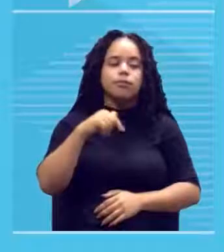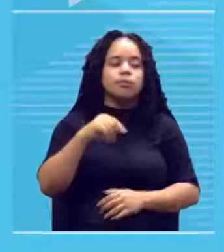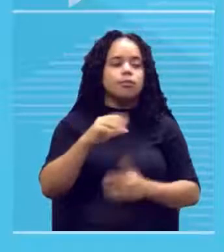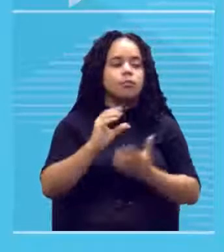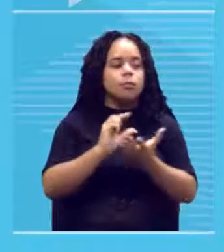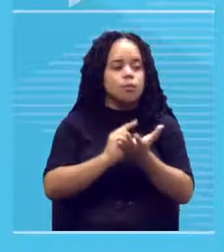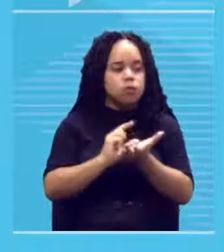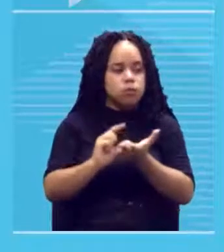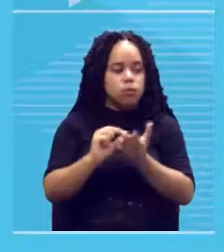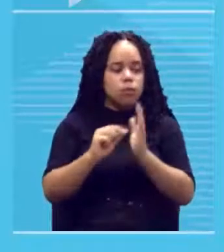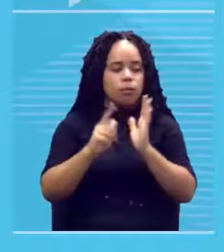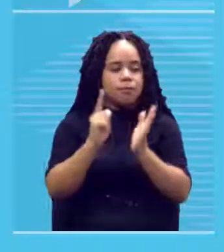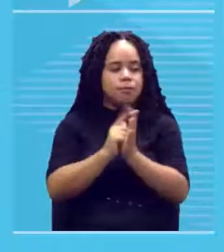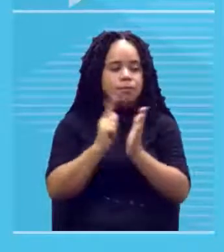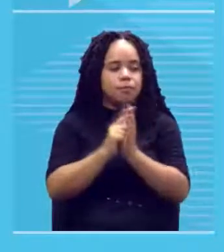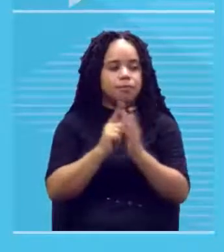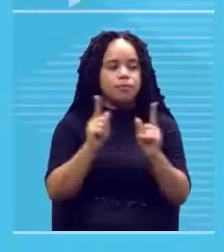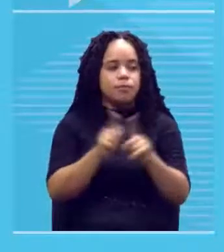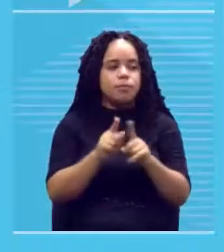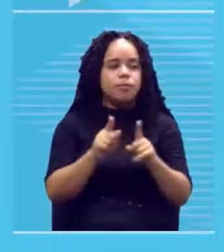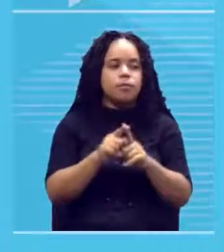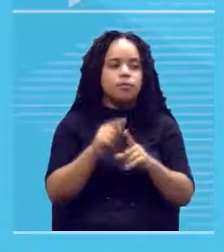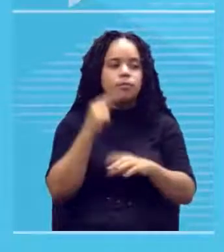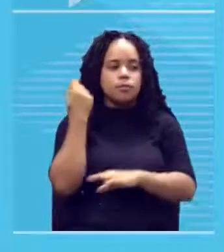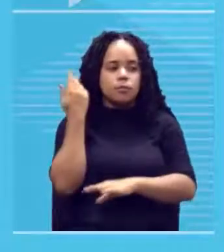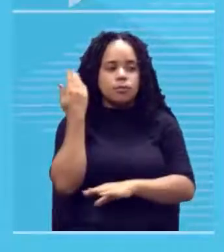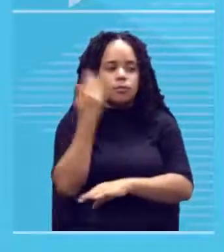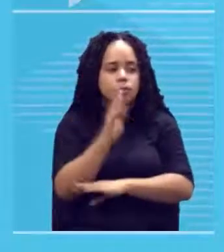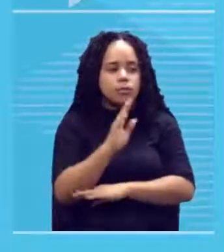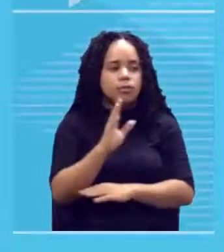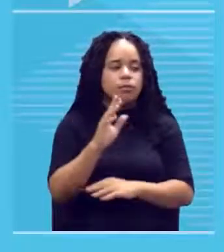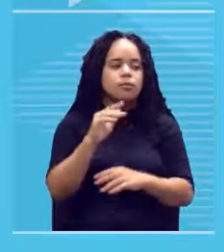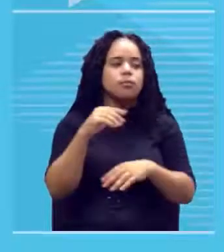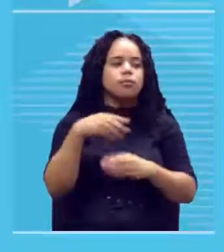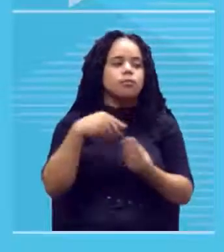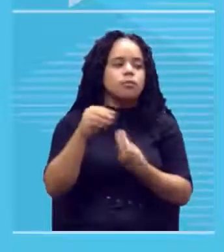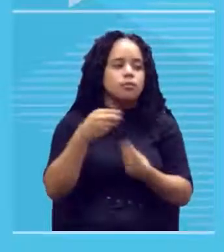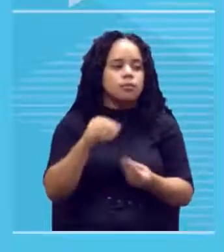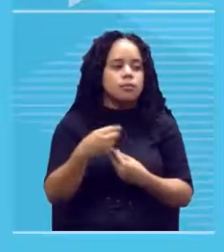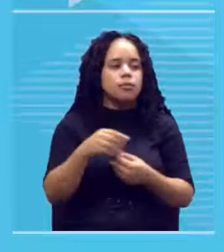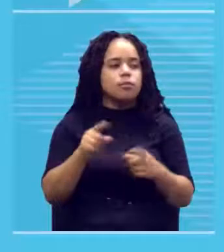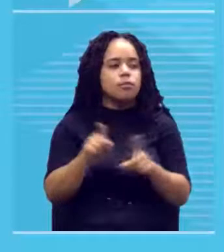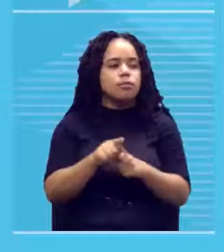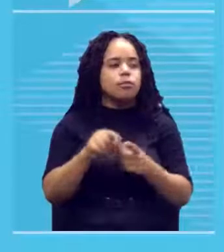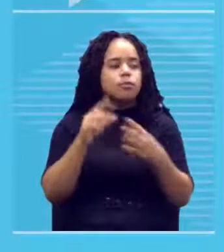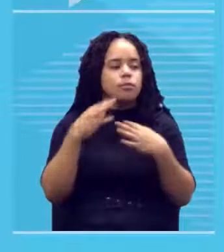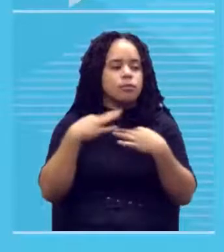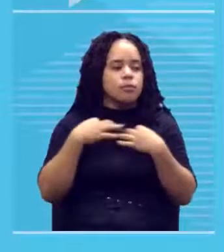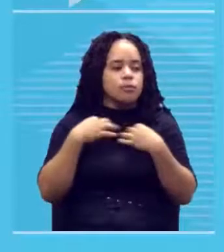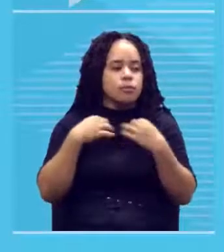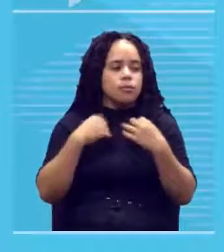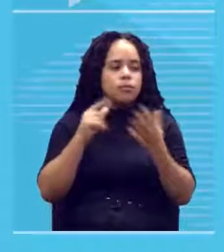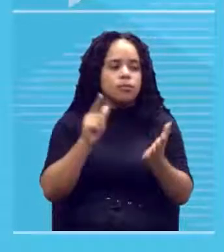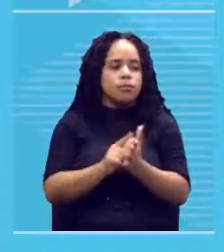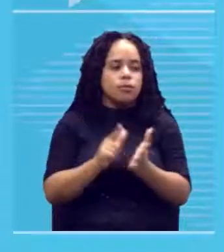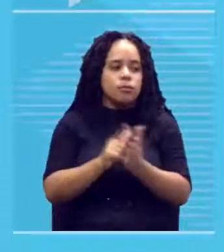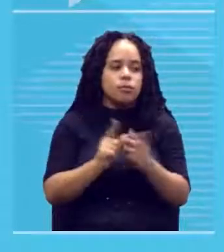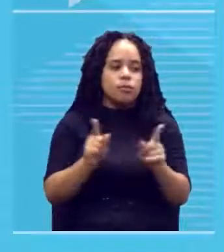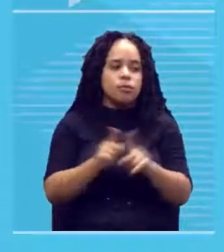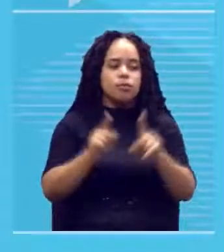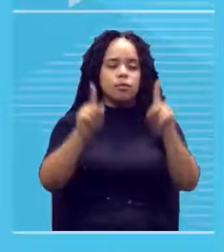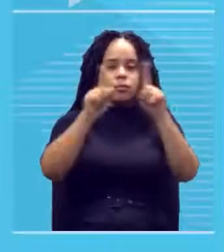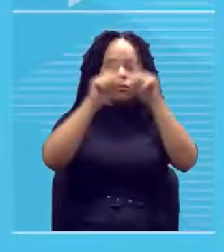papel também pode ser usado em casca de árvore plástico couro tecido papiro e a própria tela